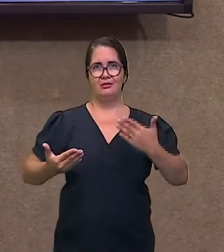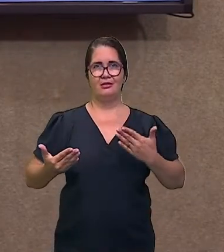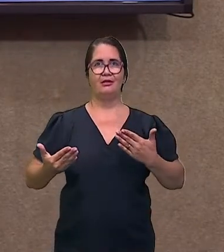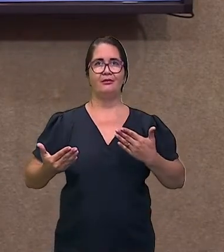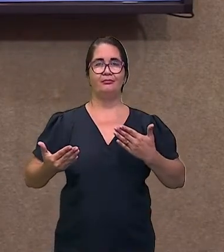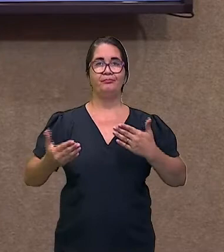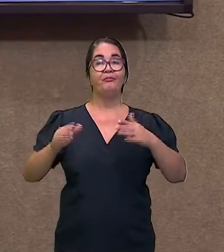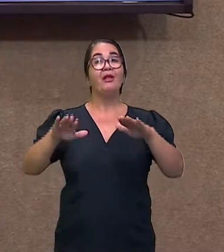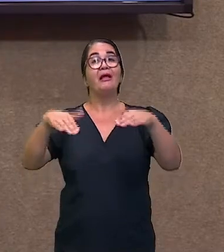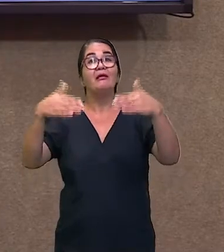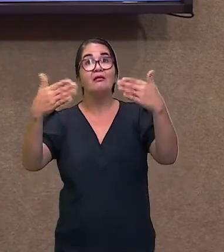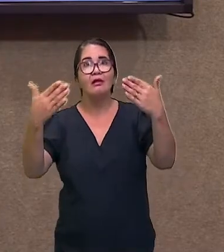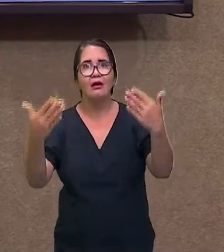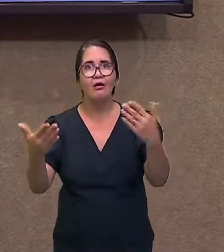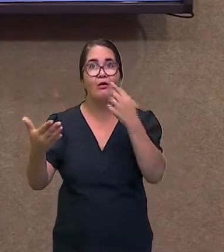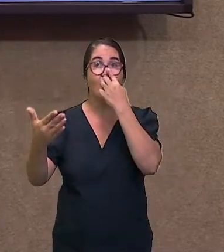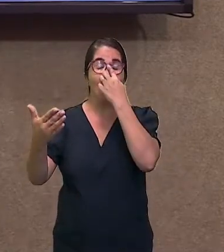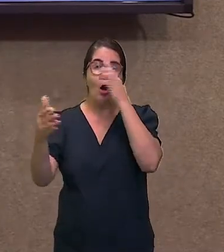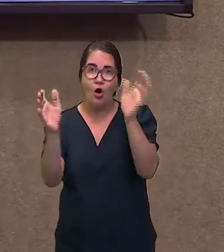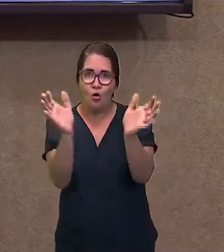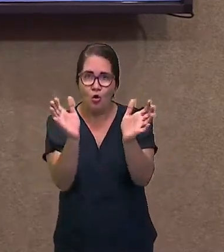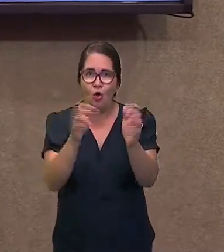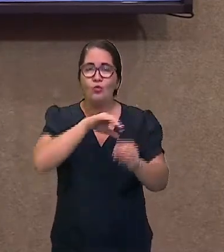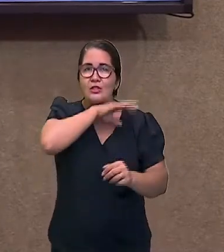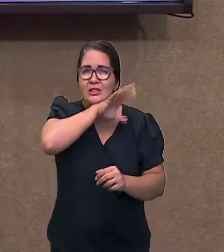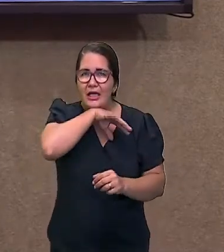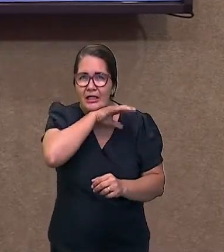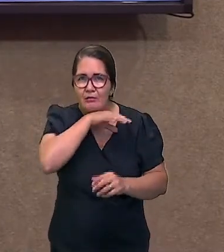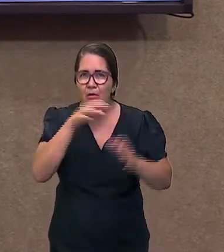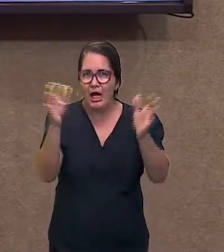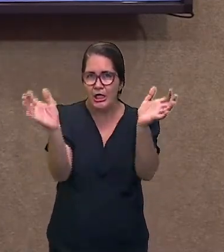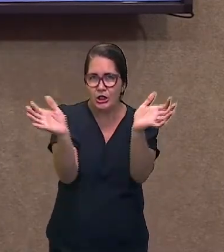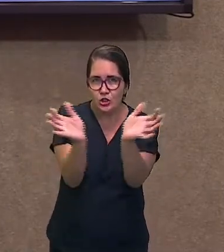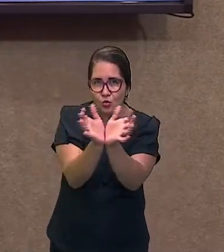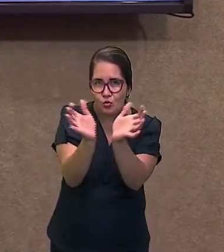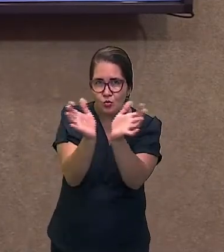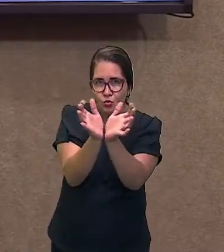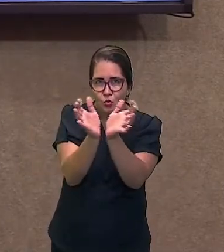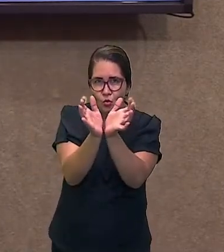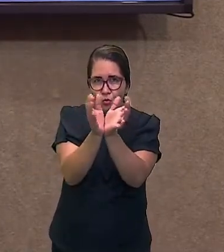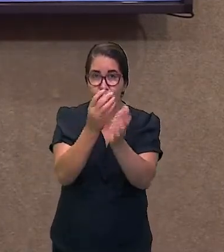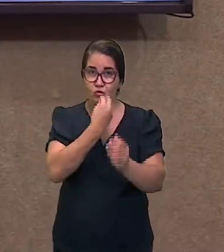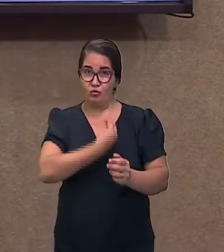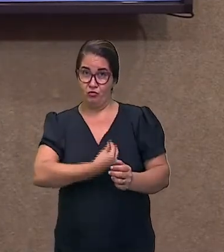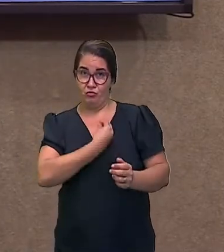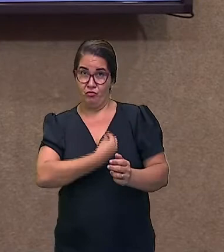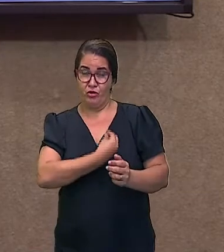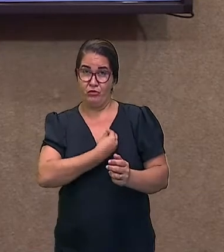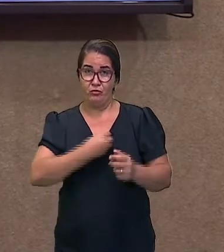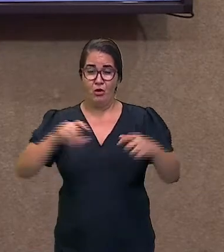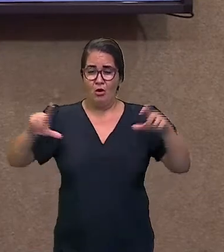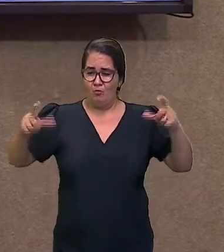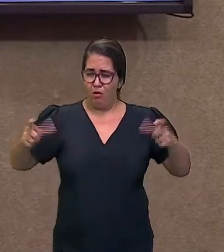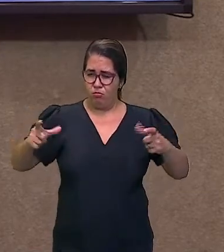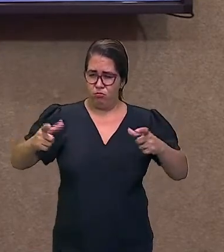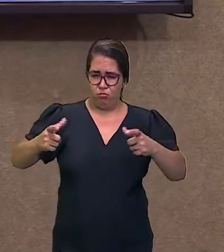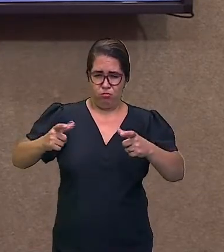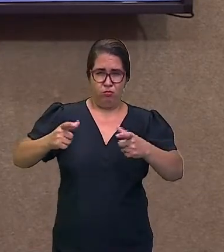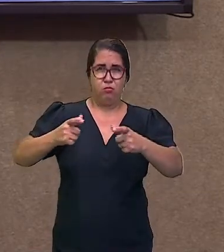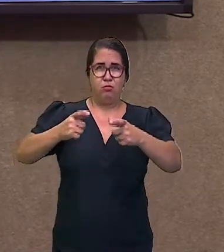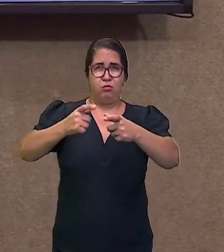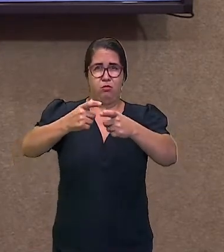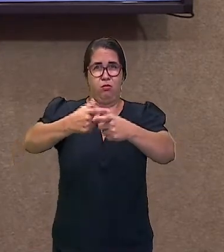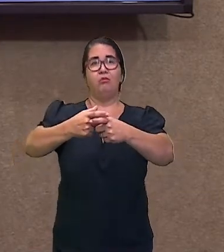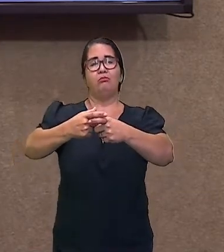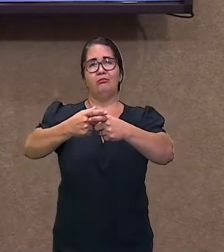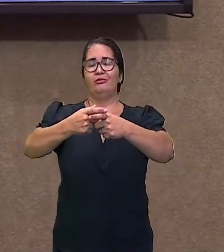Então, quando duas ou mais espécies ocupam o mesmo local,